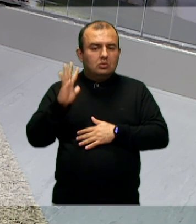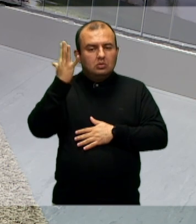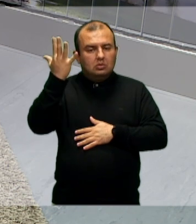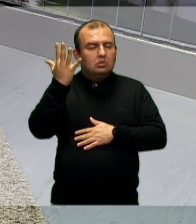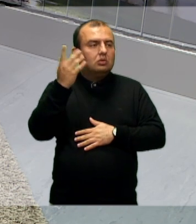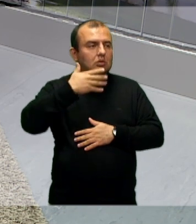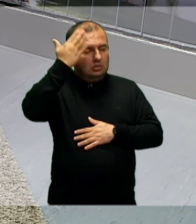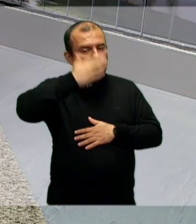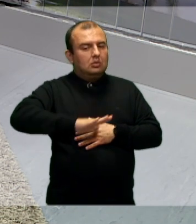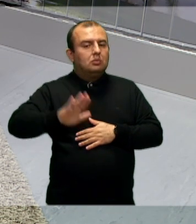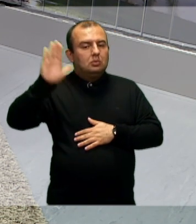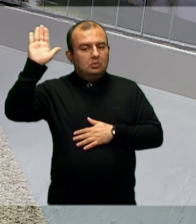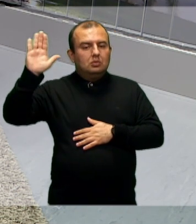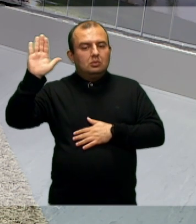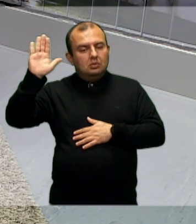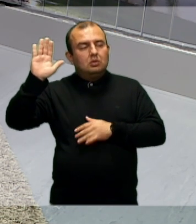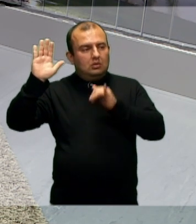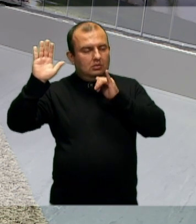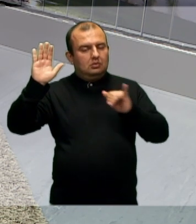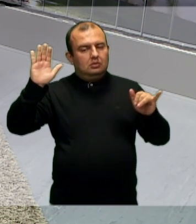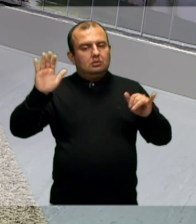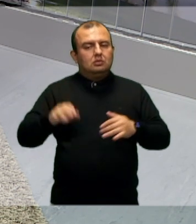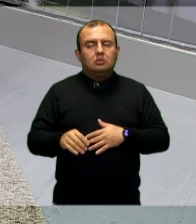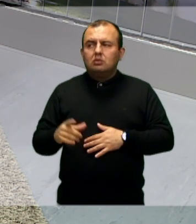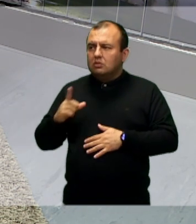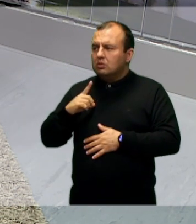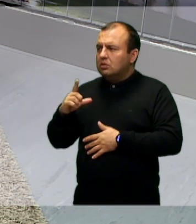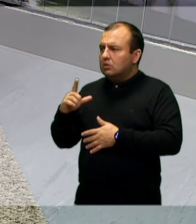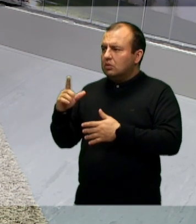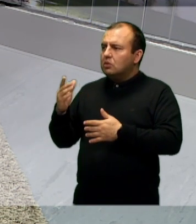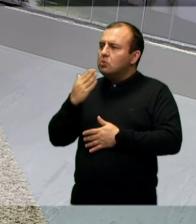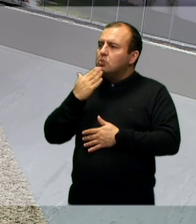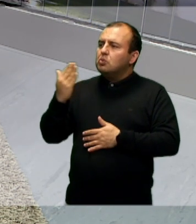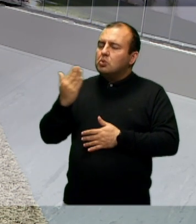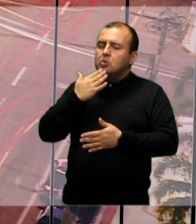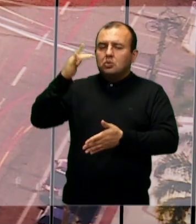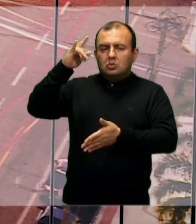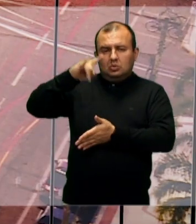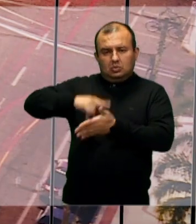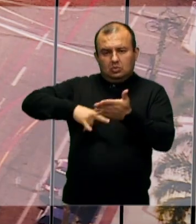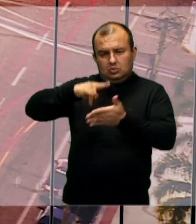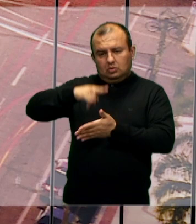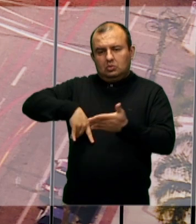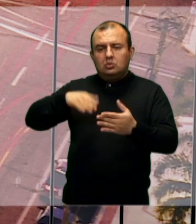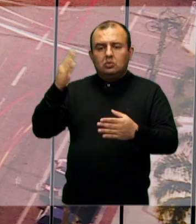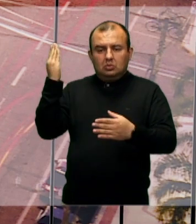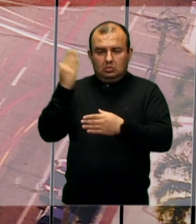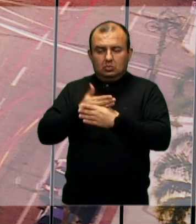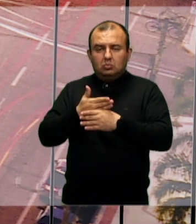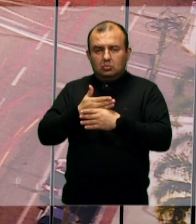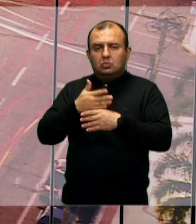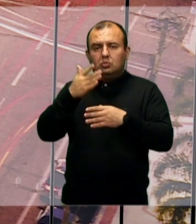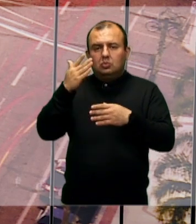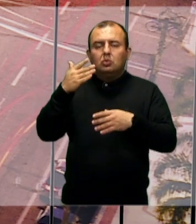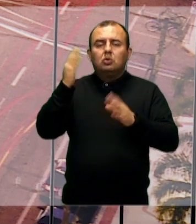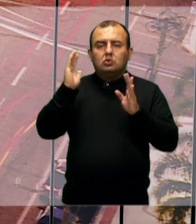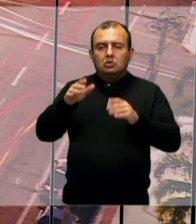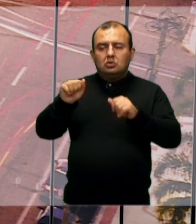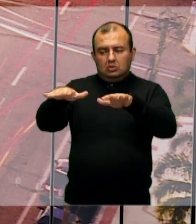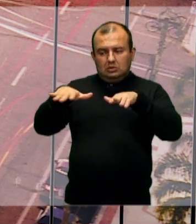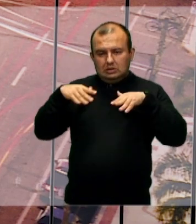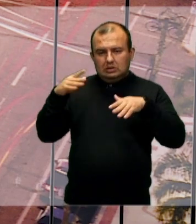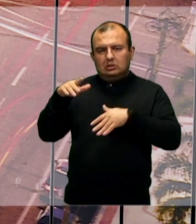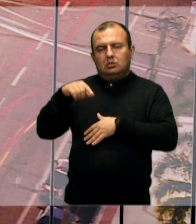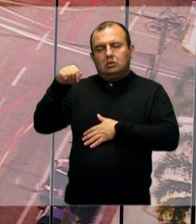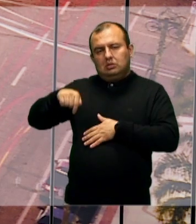E isso eu prometo para vocês. Antônio, tem algumas indicações que você já protocolou durante a sessão plenária aqui